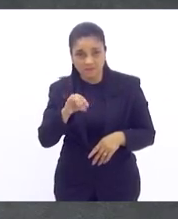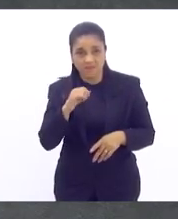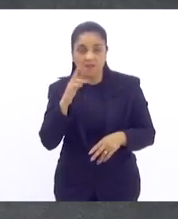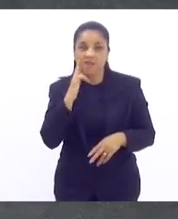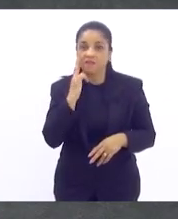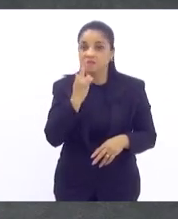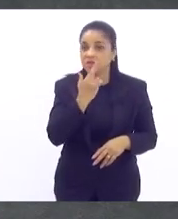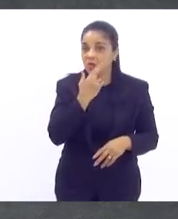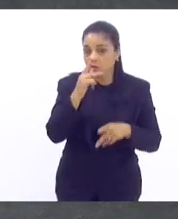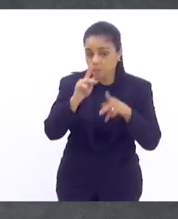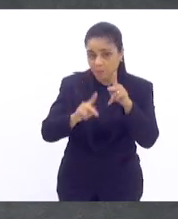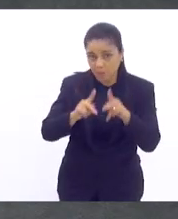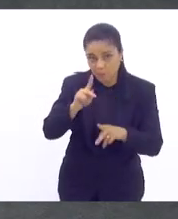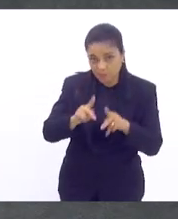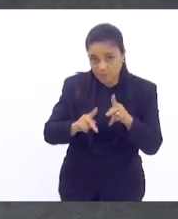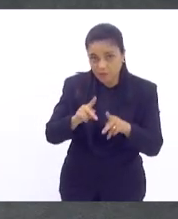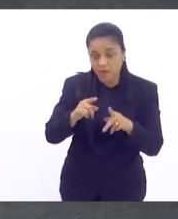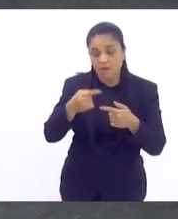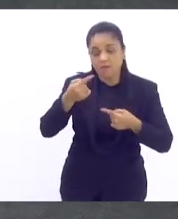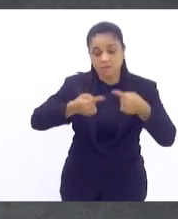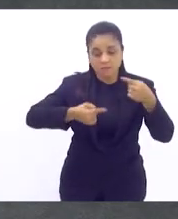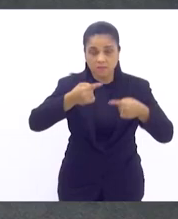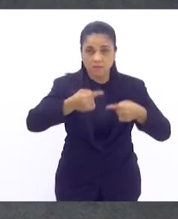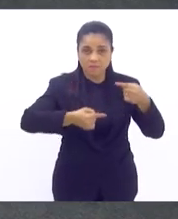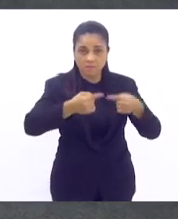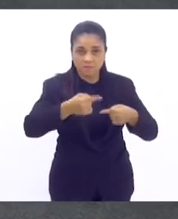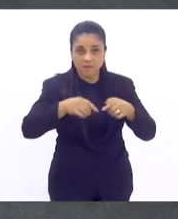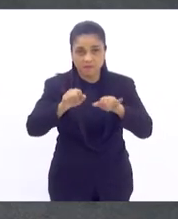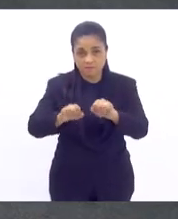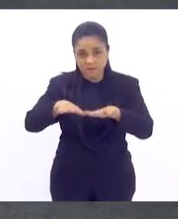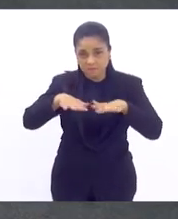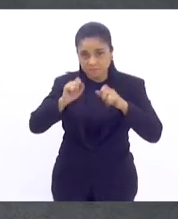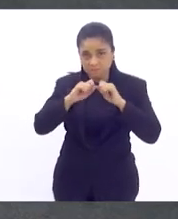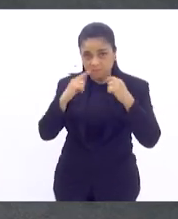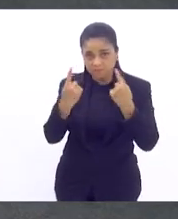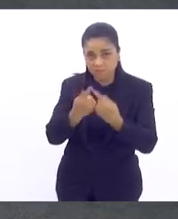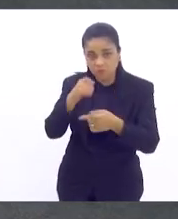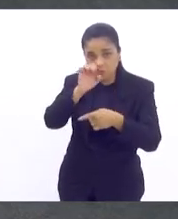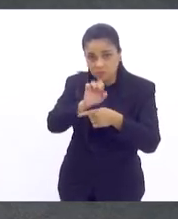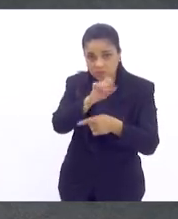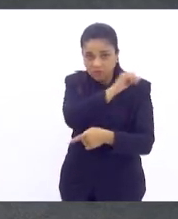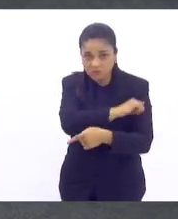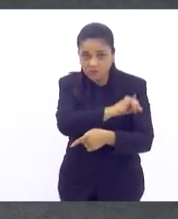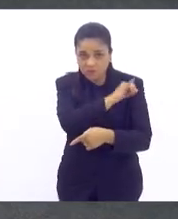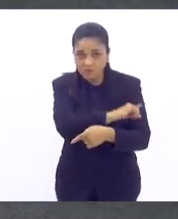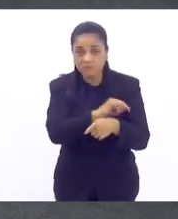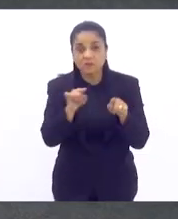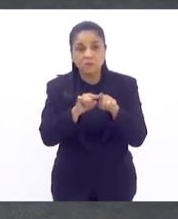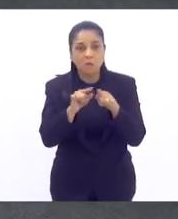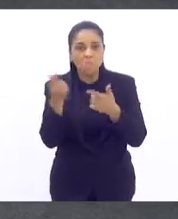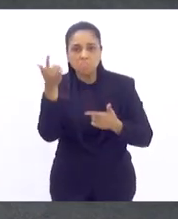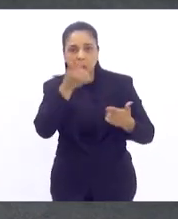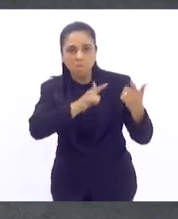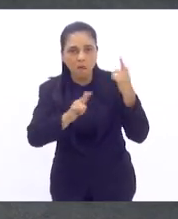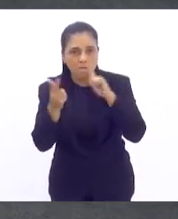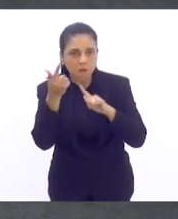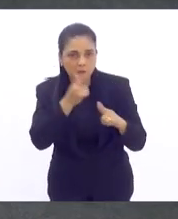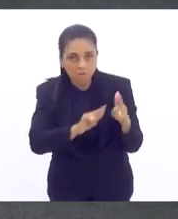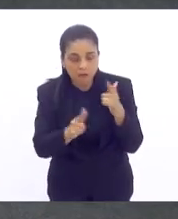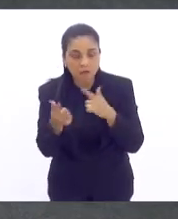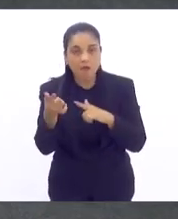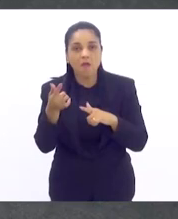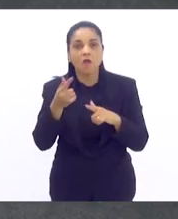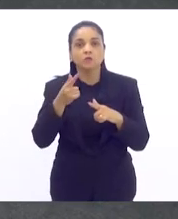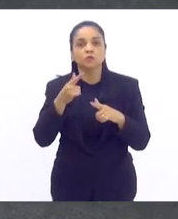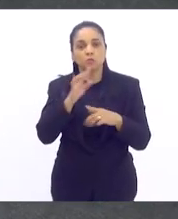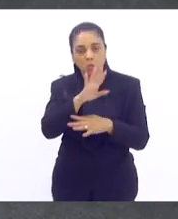estar fazendo esse debate aqui na Assembleia Legislativa Estadual do Rio de Janeiro é uma conquista do